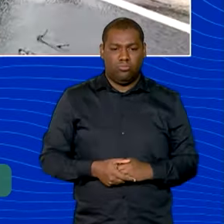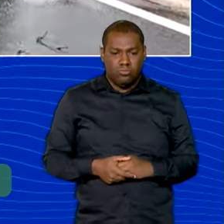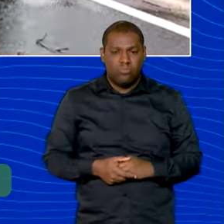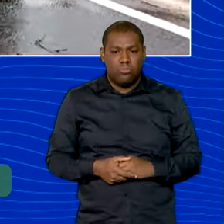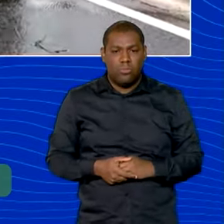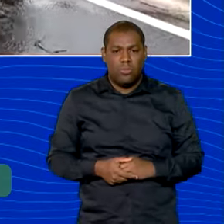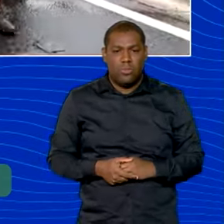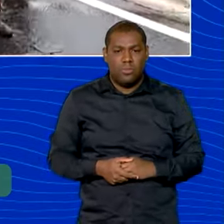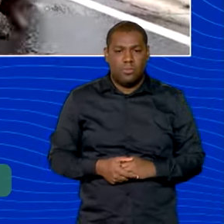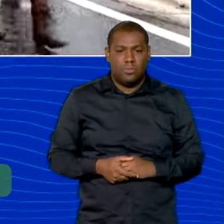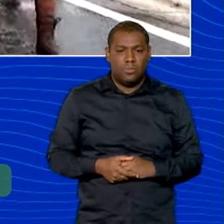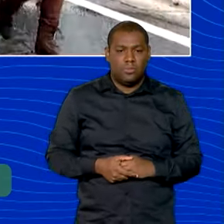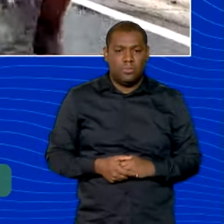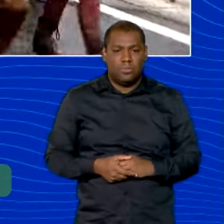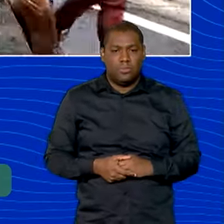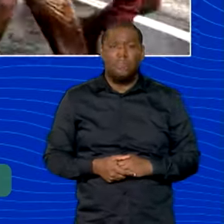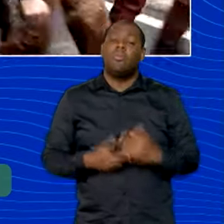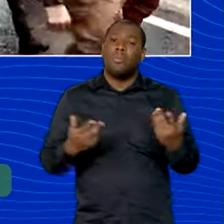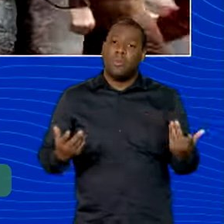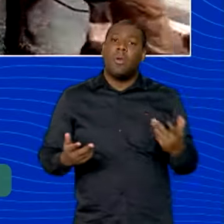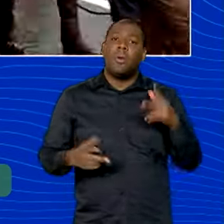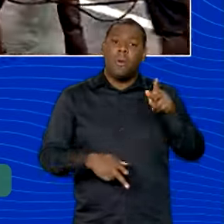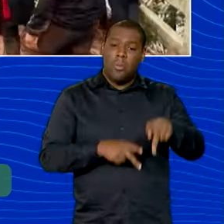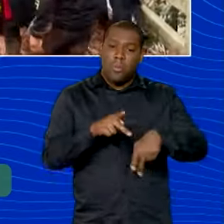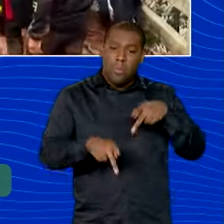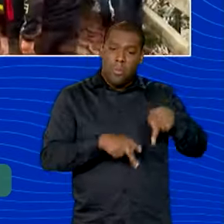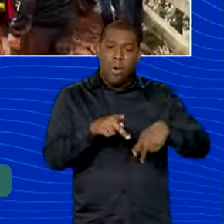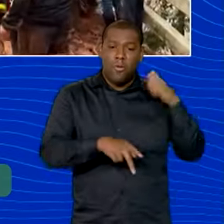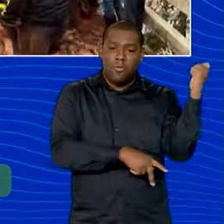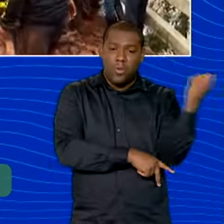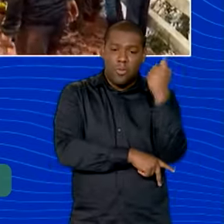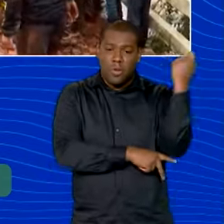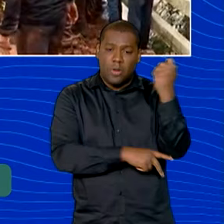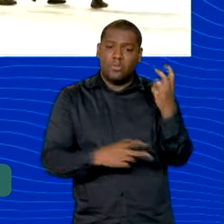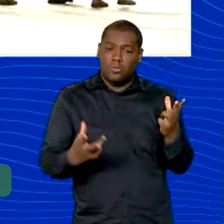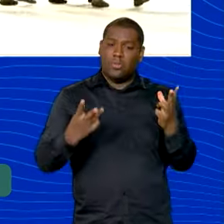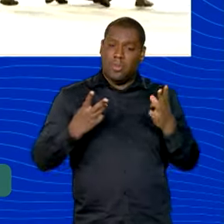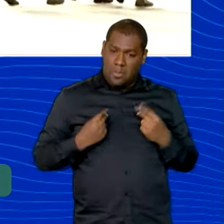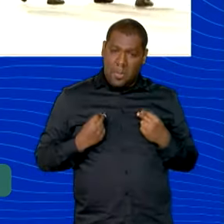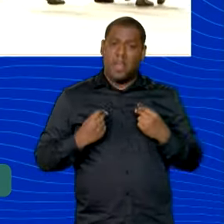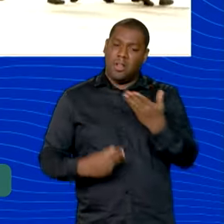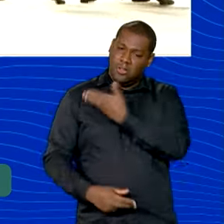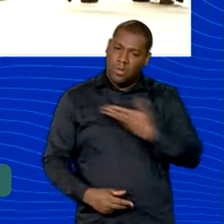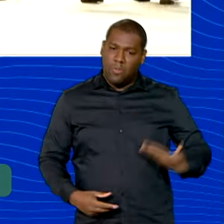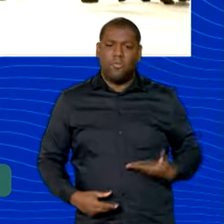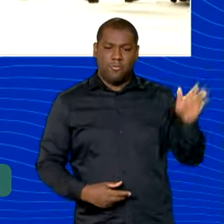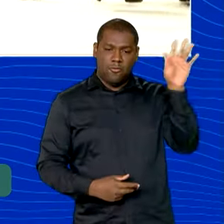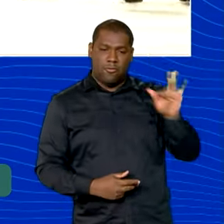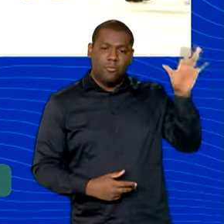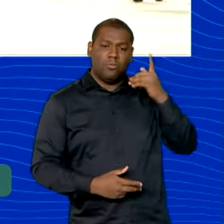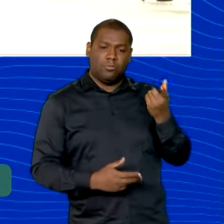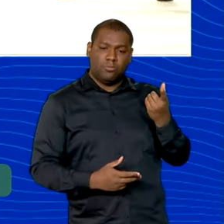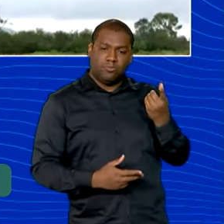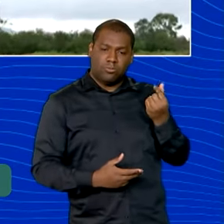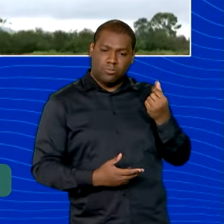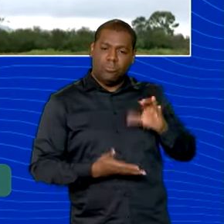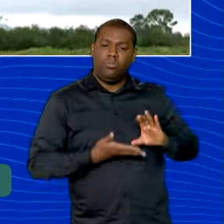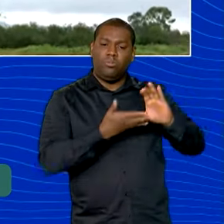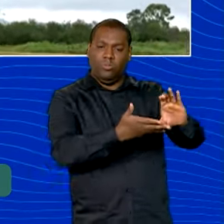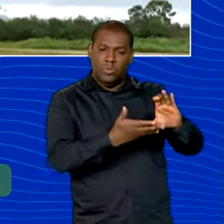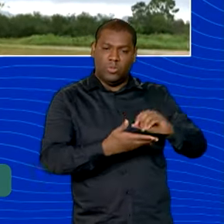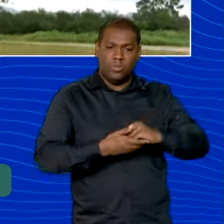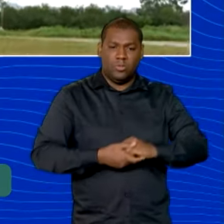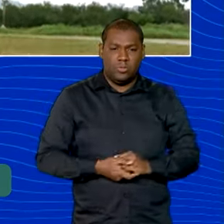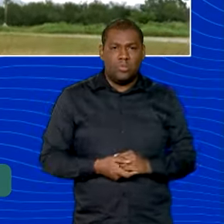ao Rio Grande do Sul aquilo que ele merece que seja devolvido para ele poder tocar a vida. Então, não haverá falta de recursos, eu